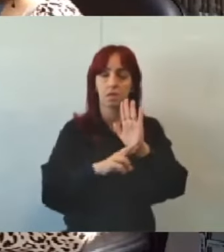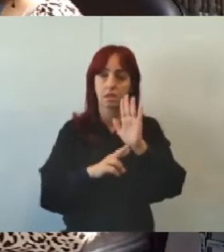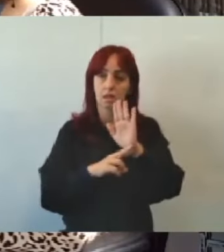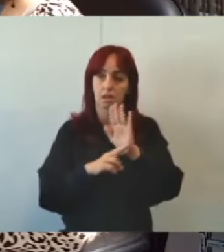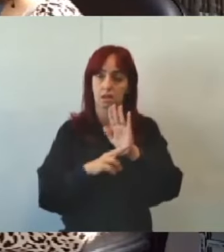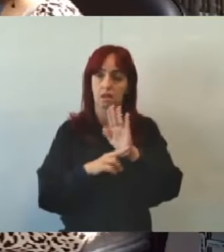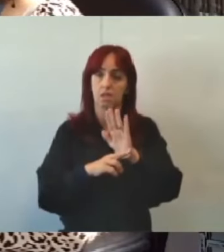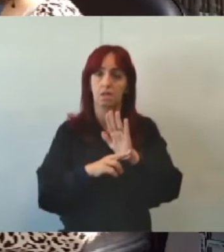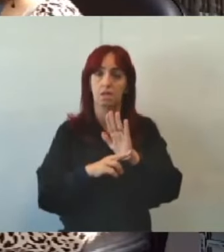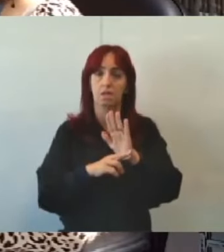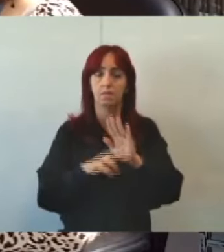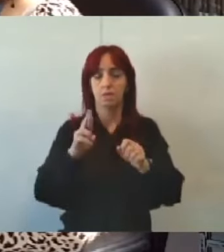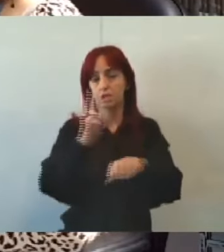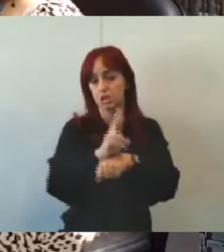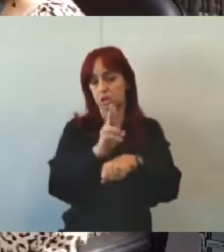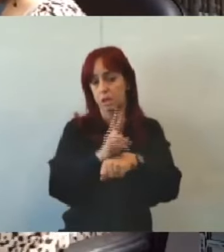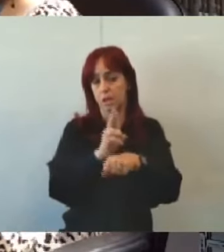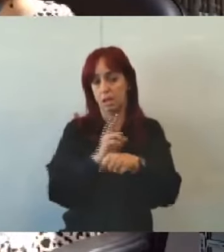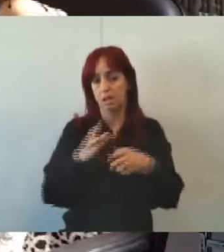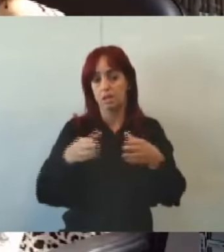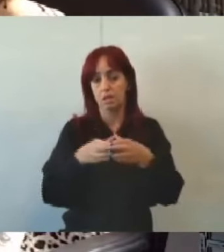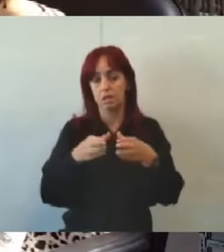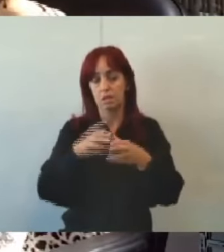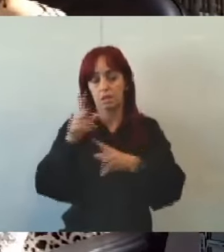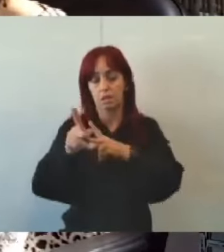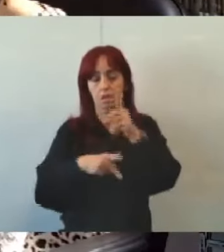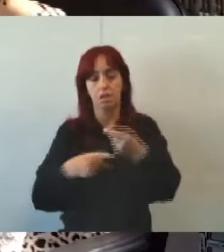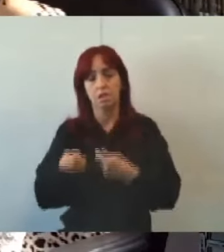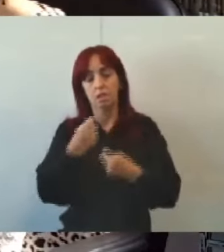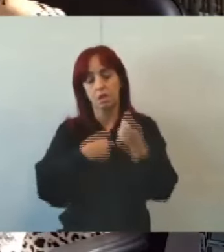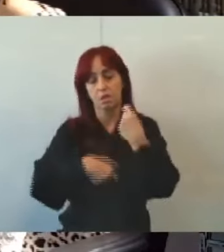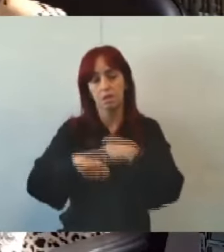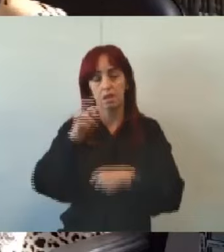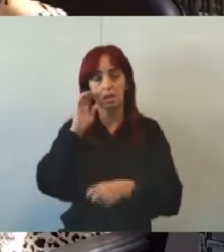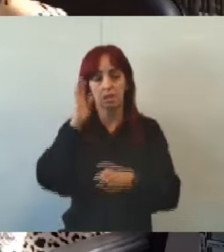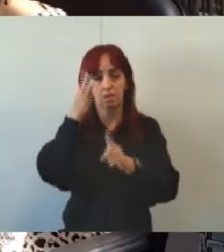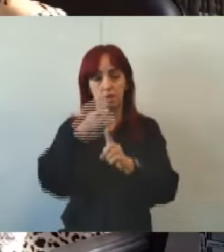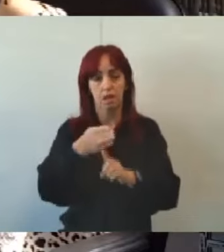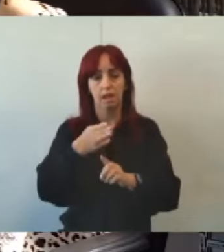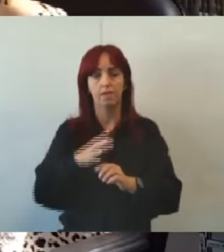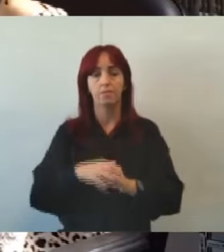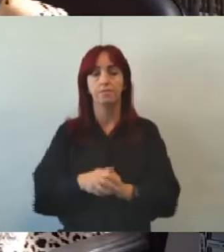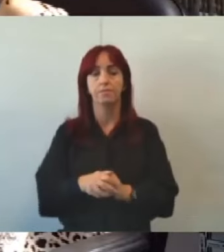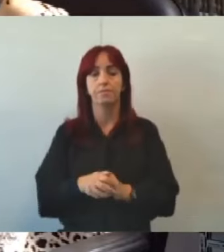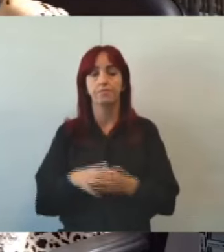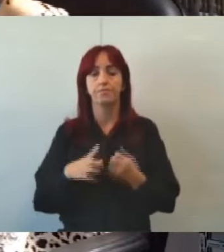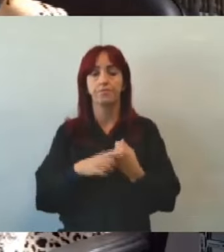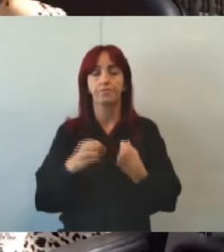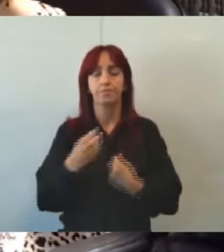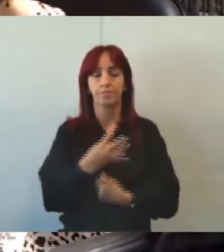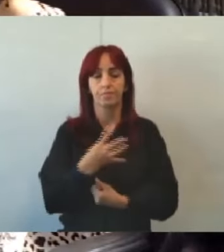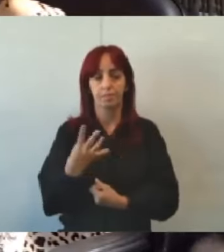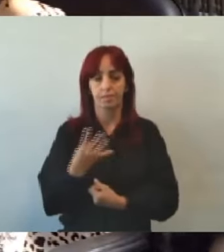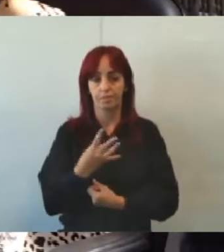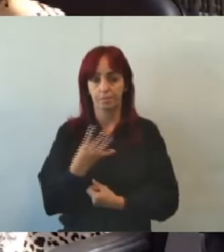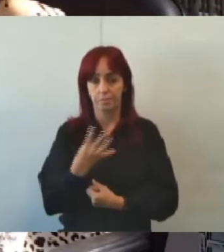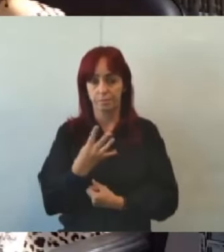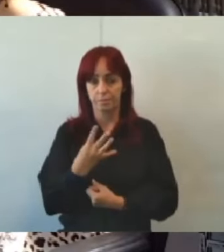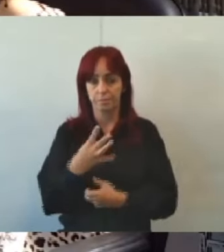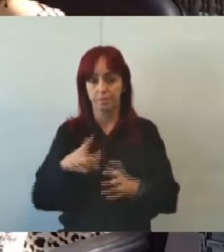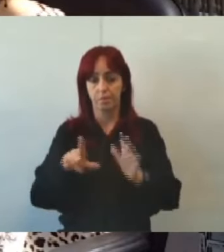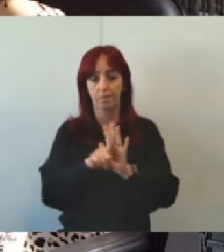gerência de quadro de pessoal da administração direta do município o artigo 4º a lei